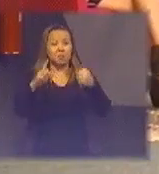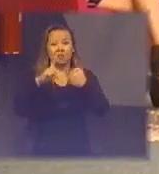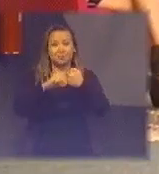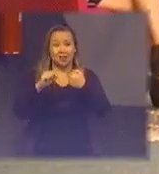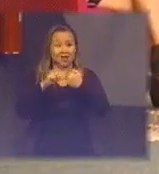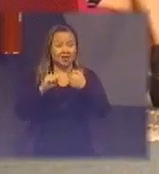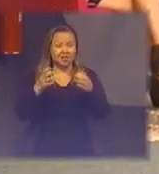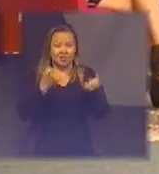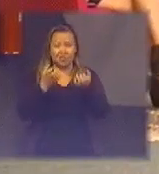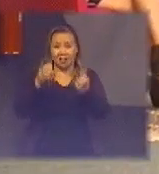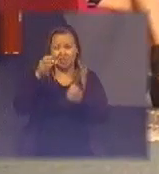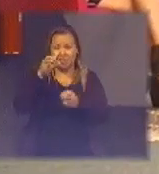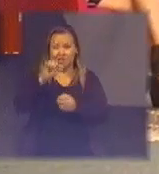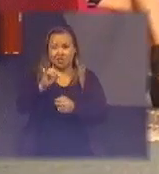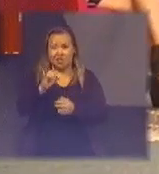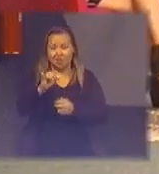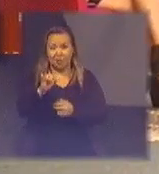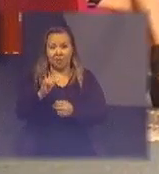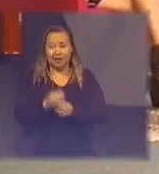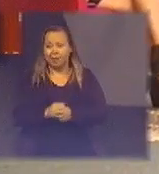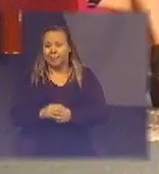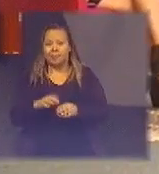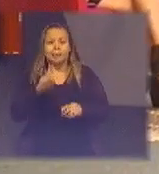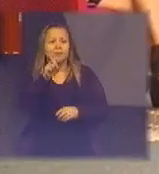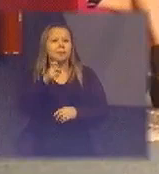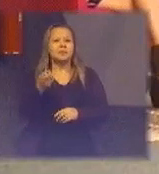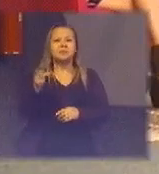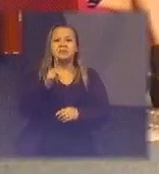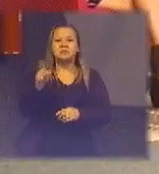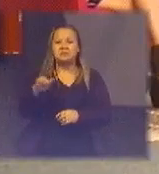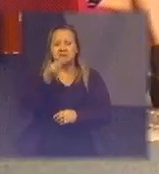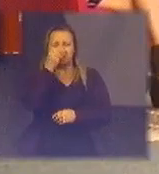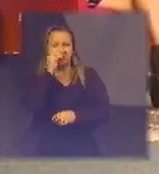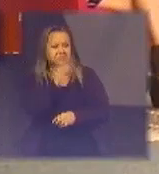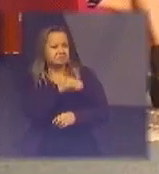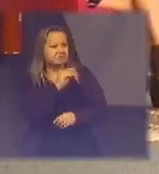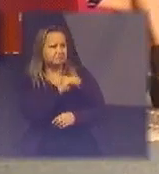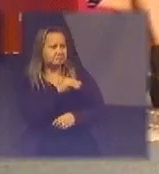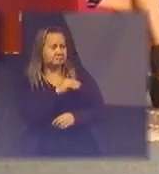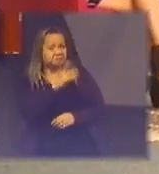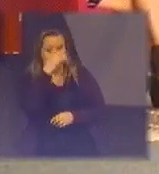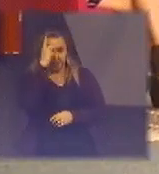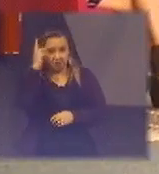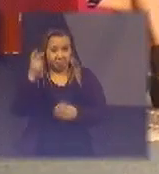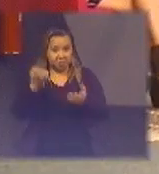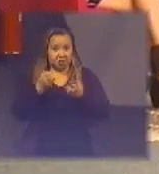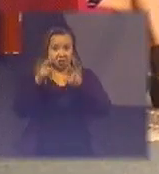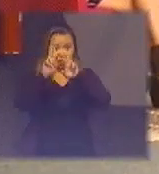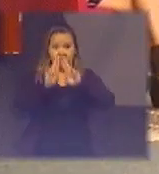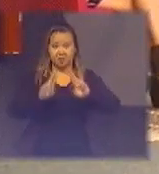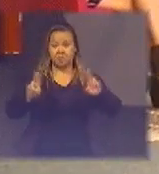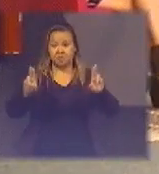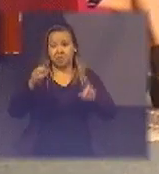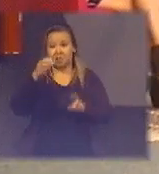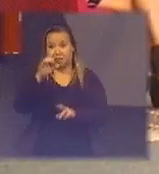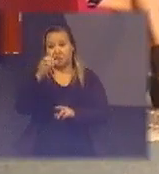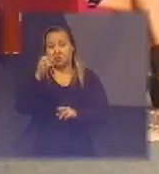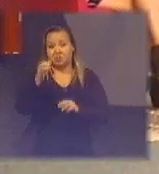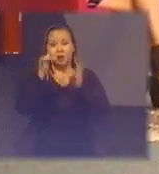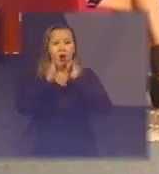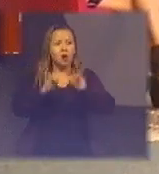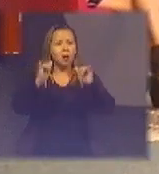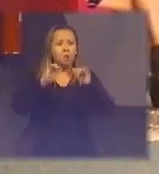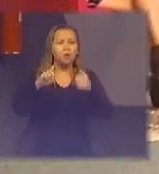cientista ser professor deixou de ser uma profissão parece que bonita no Brasil as pessoas querem ser professor universitário para ser cientista e poder publicar artigo